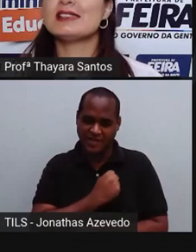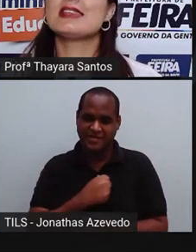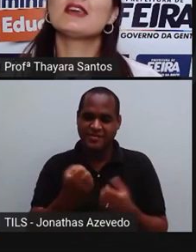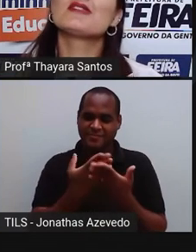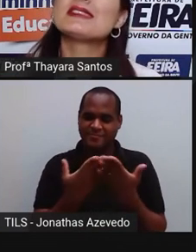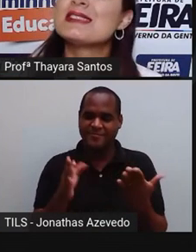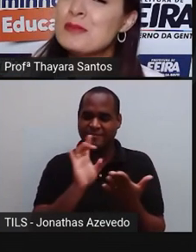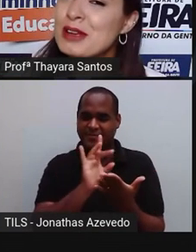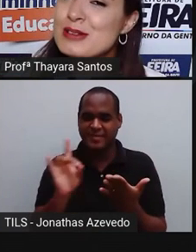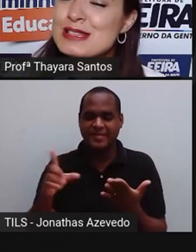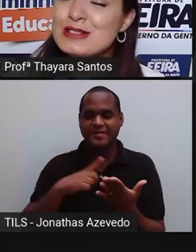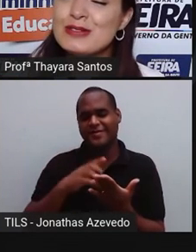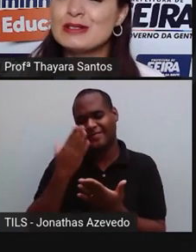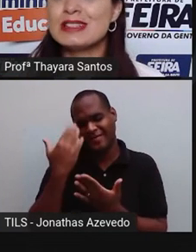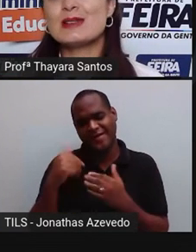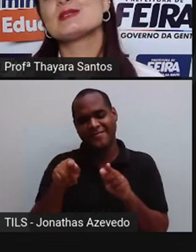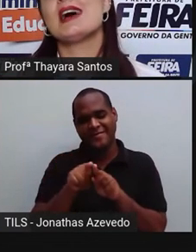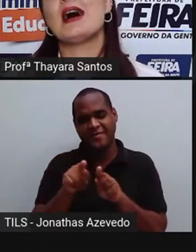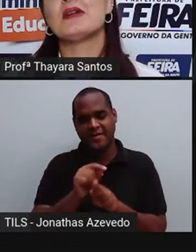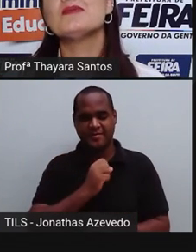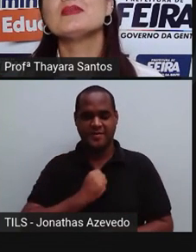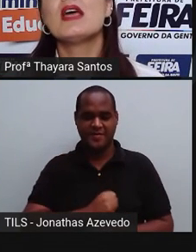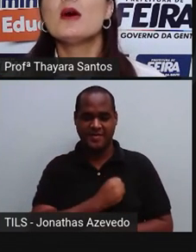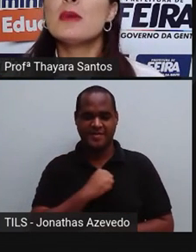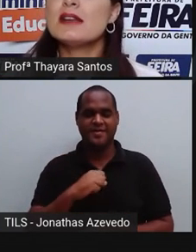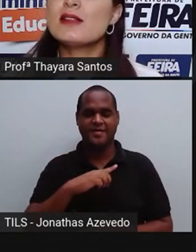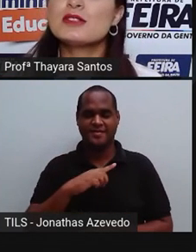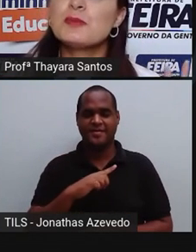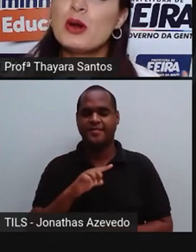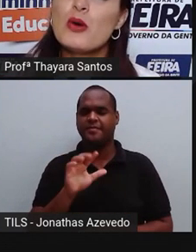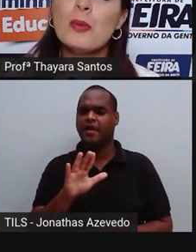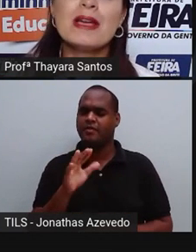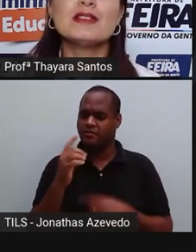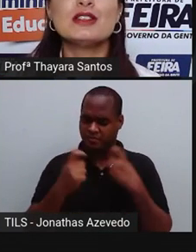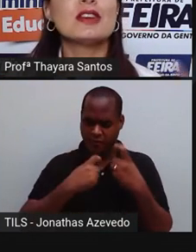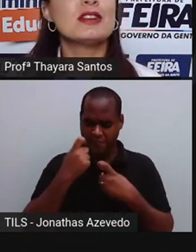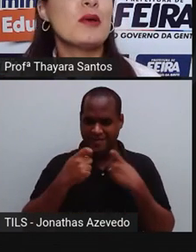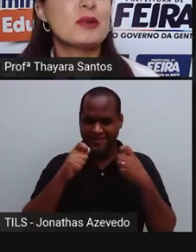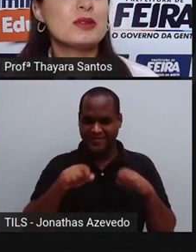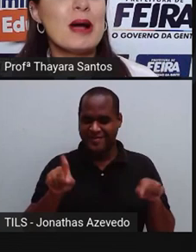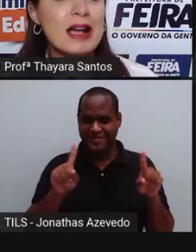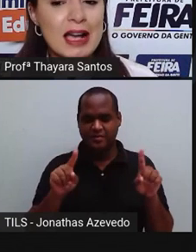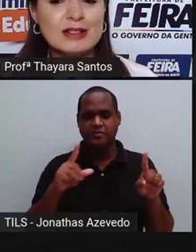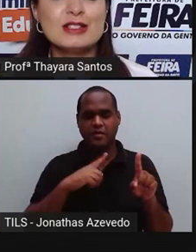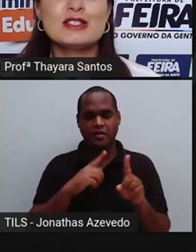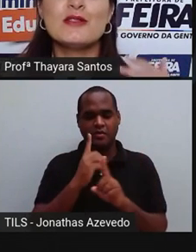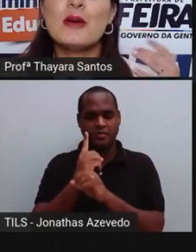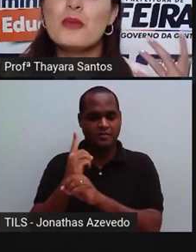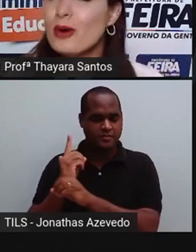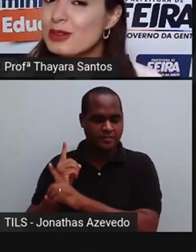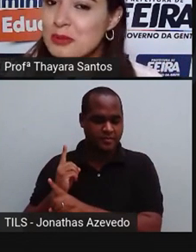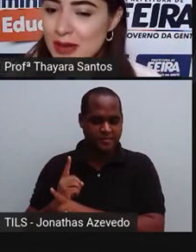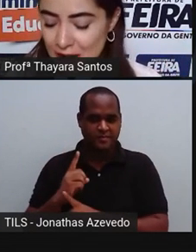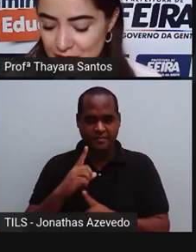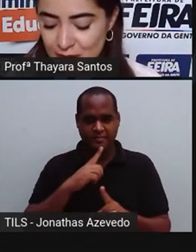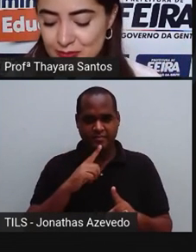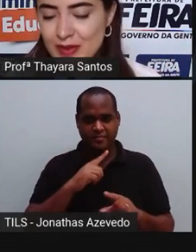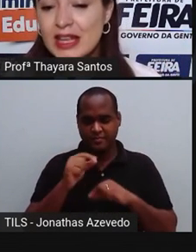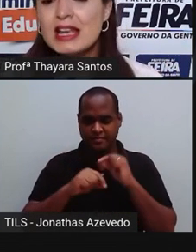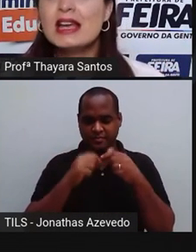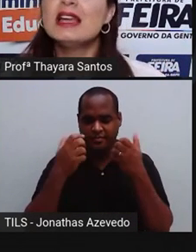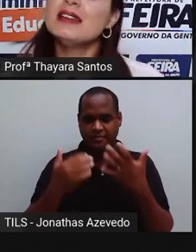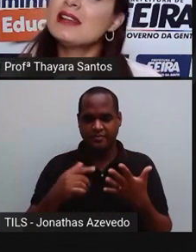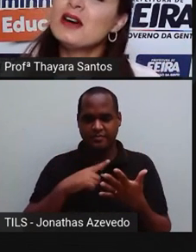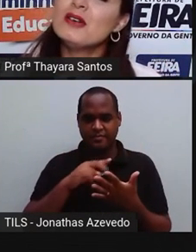de vocês. Sei que vocês também vão sentir falta da nossa aula. Mas não se preocupem, que a gente já tem um encontro marcado. A gente se vê muito em breve.